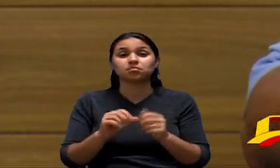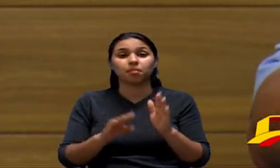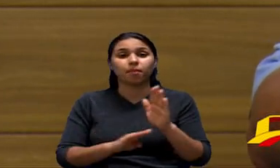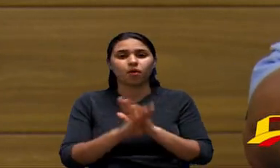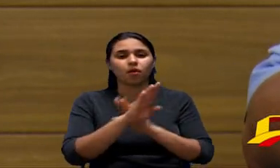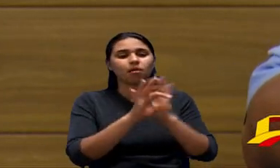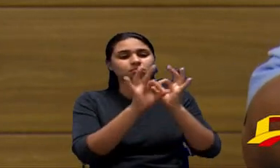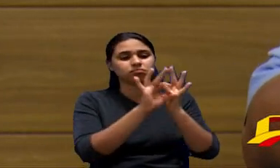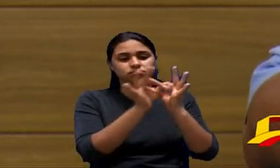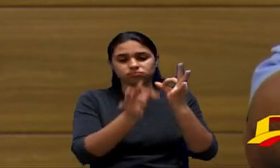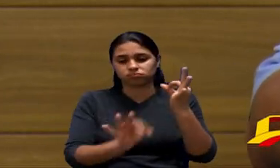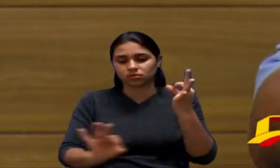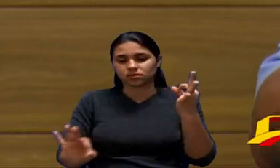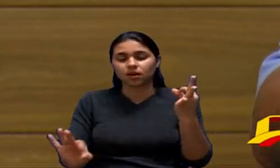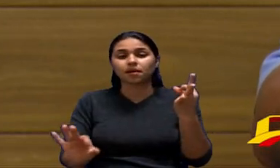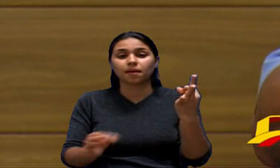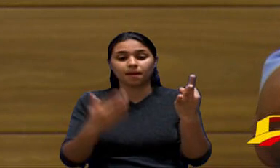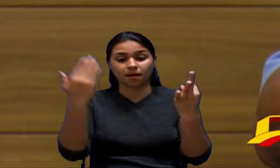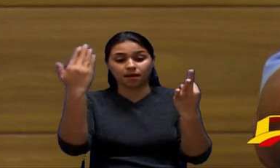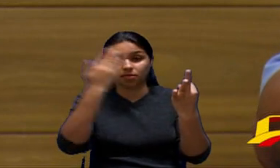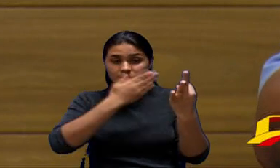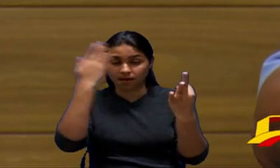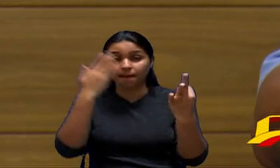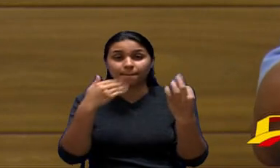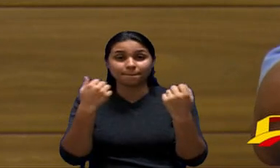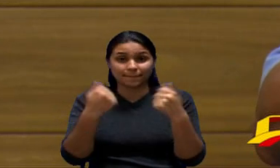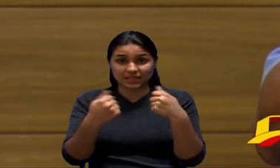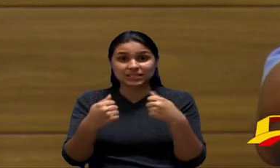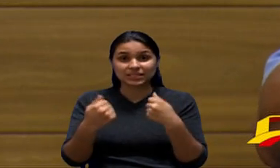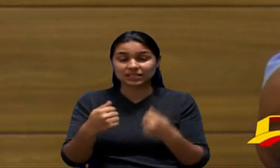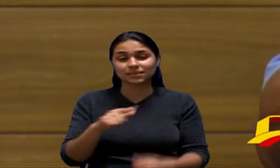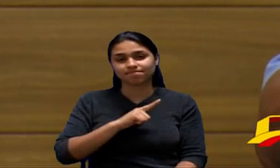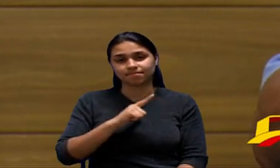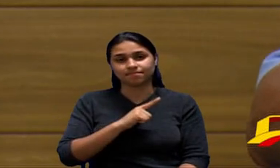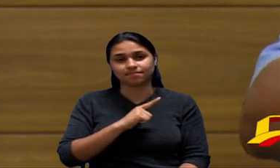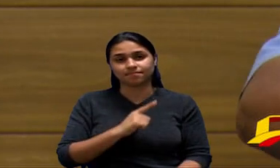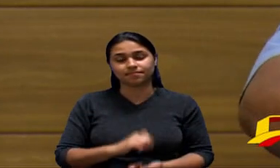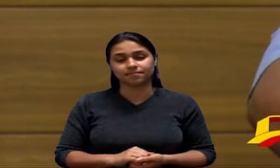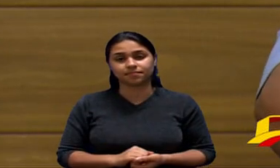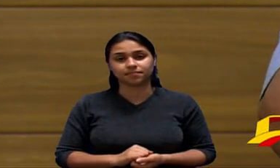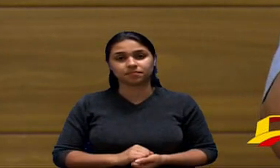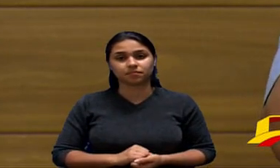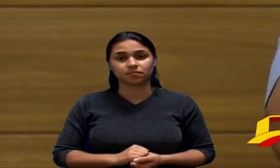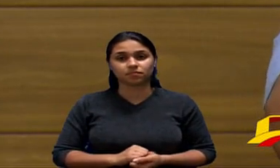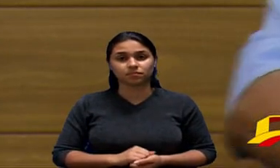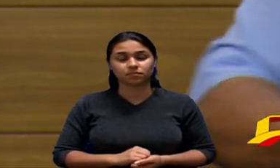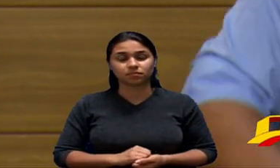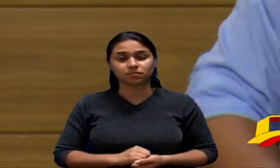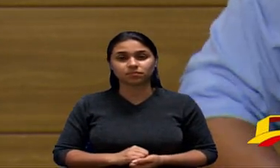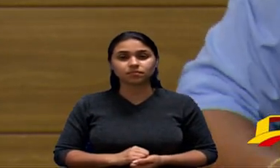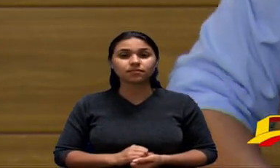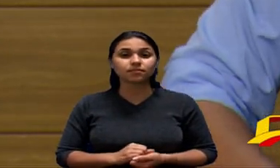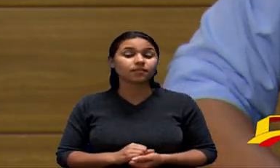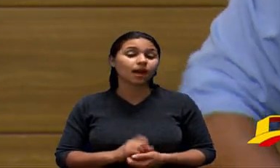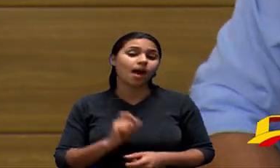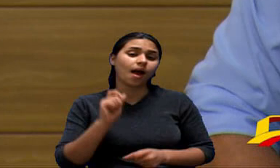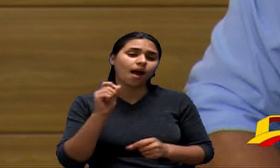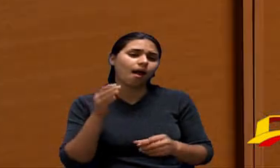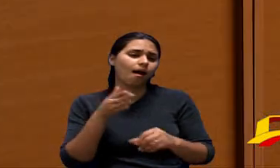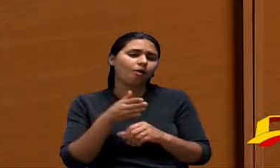a prova do combustível atualmente não exige essa certificação então é justamente aí que entra o debate